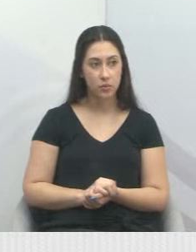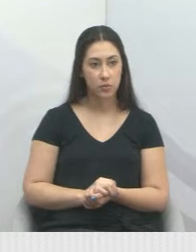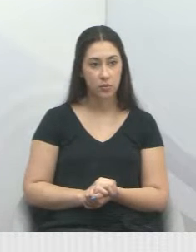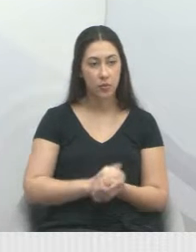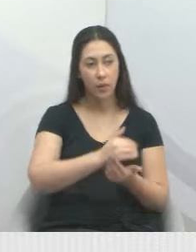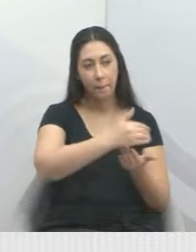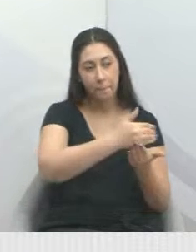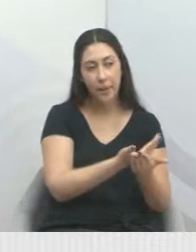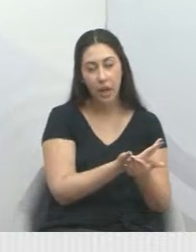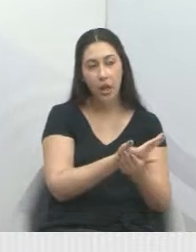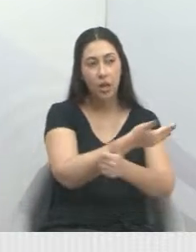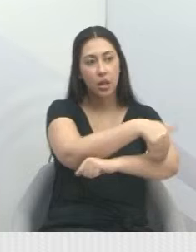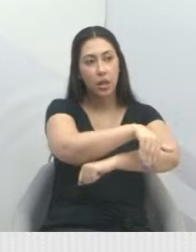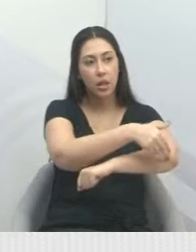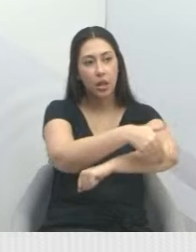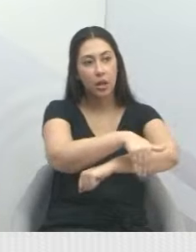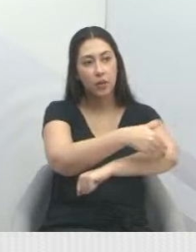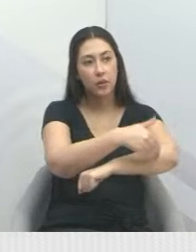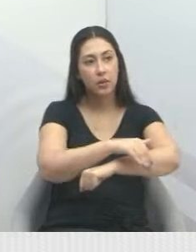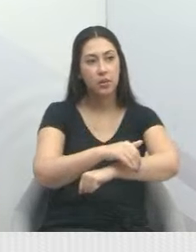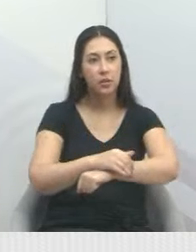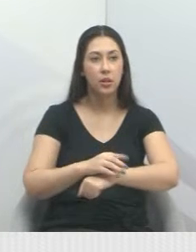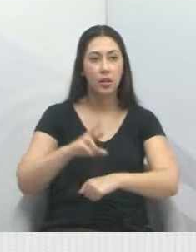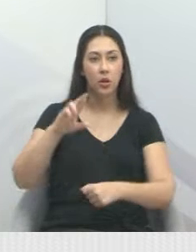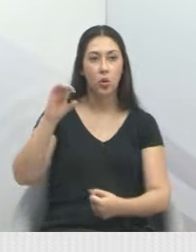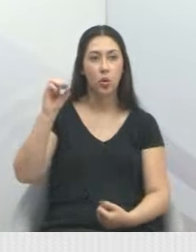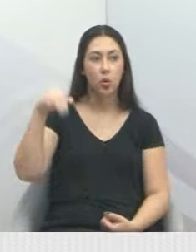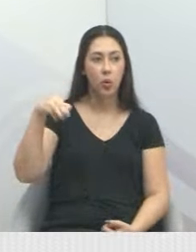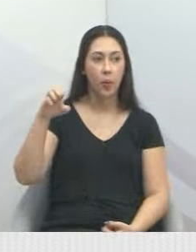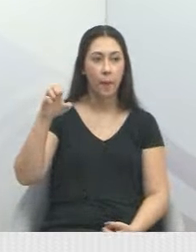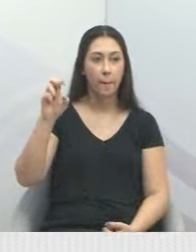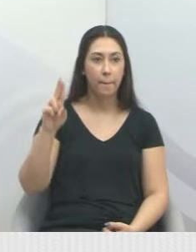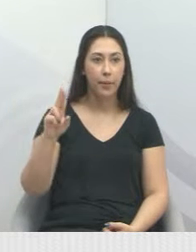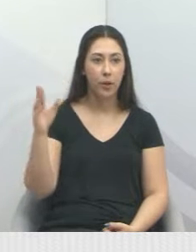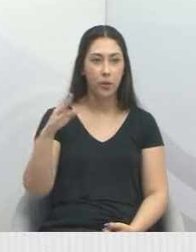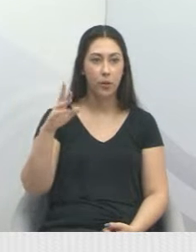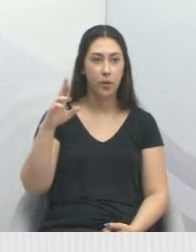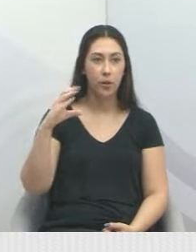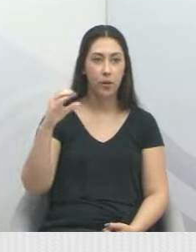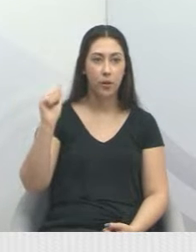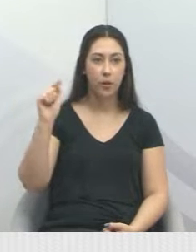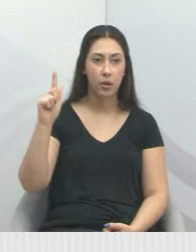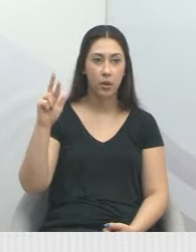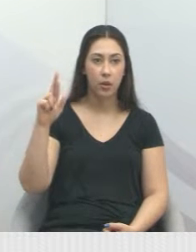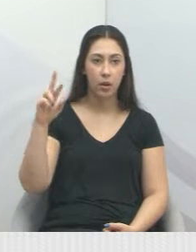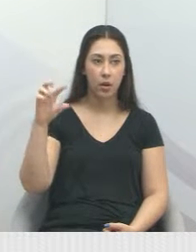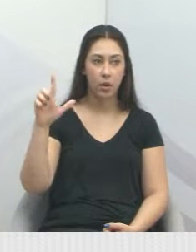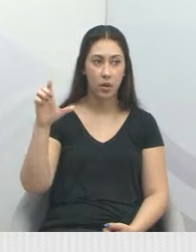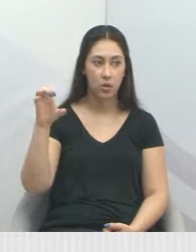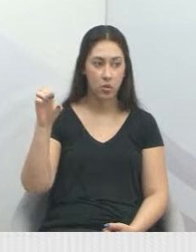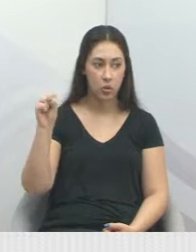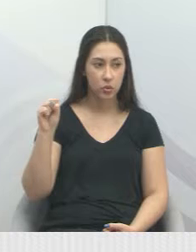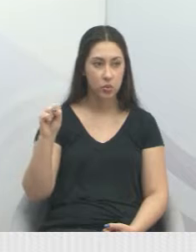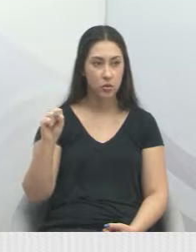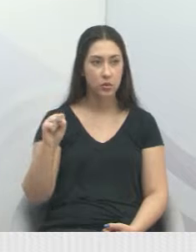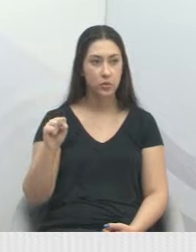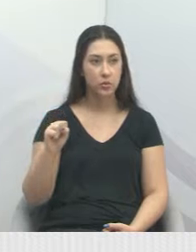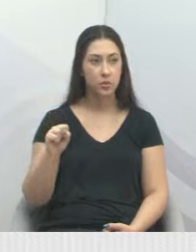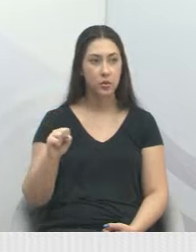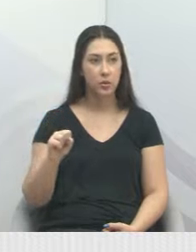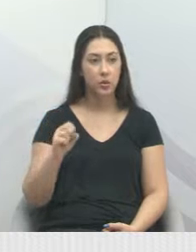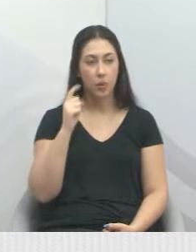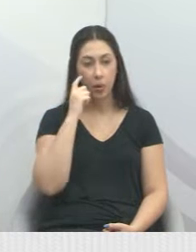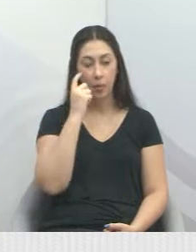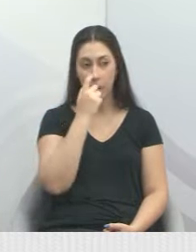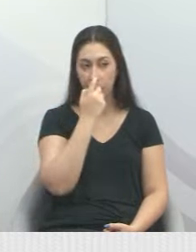Buraco na avenida, doutor Romeu Carlos Pedrilli, no bairro Parque Minha Lua. As fotos foram feitas, já tem